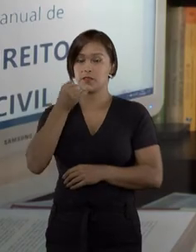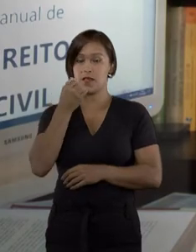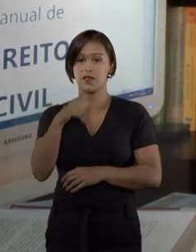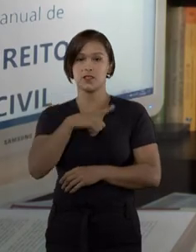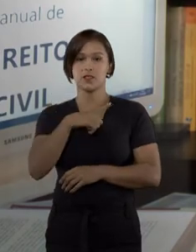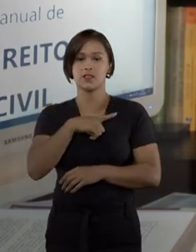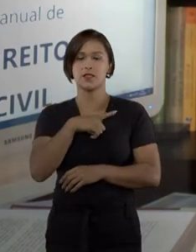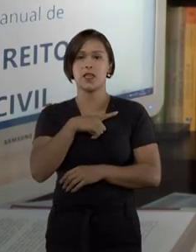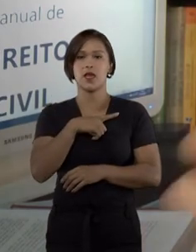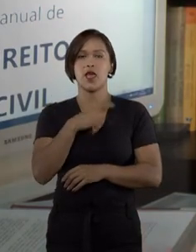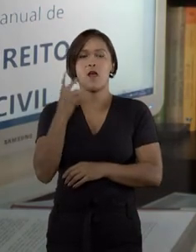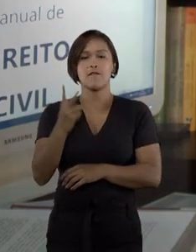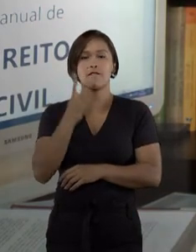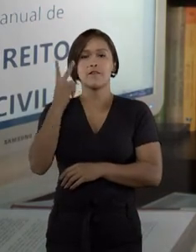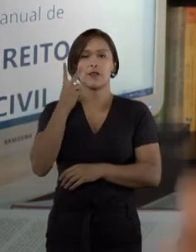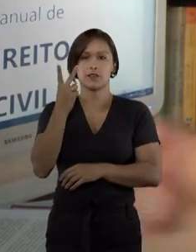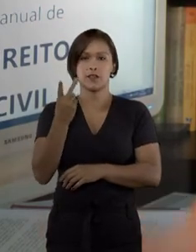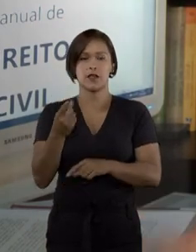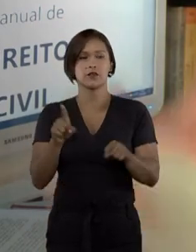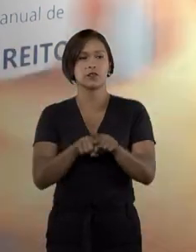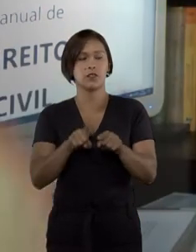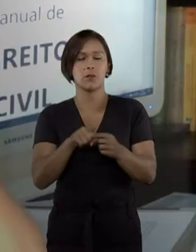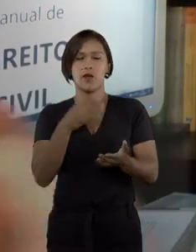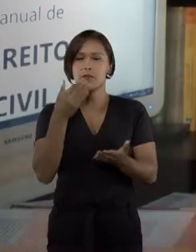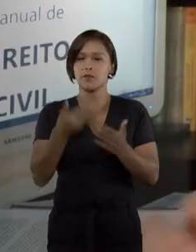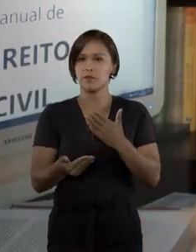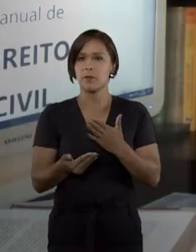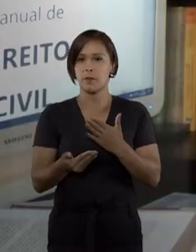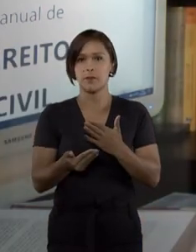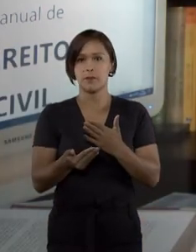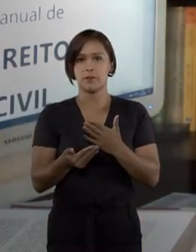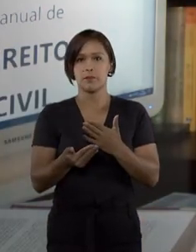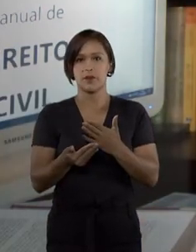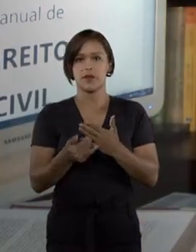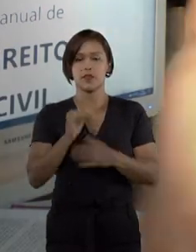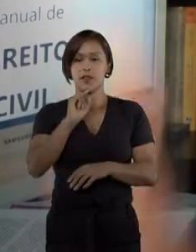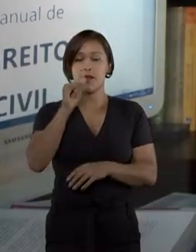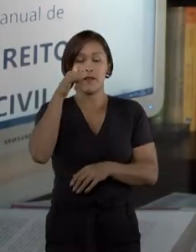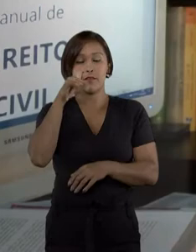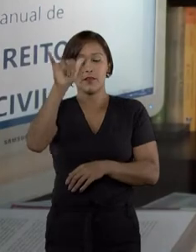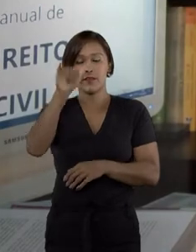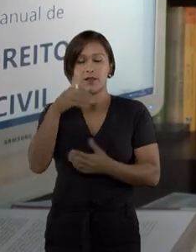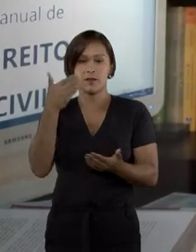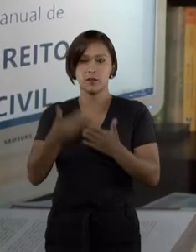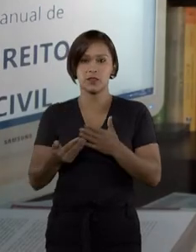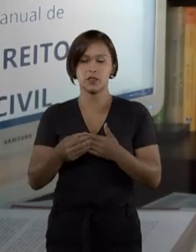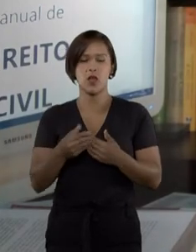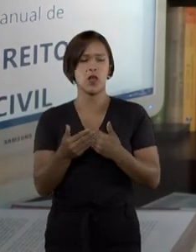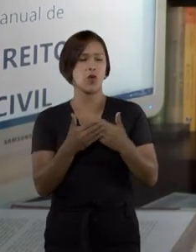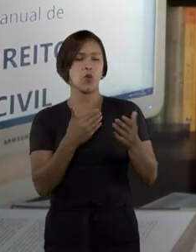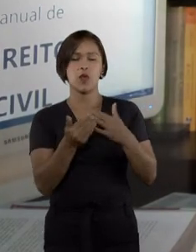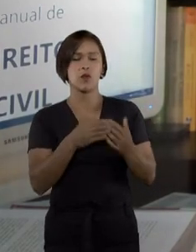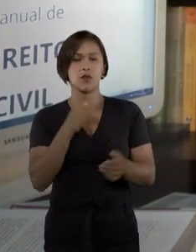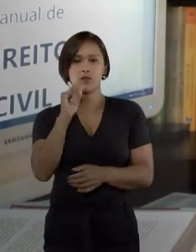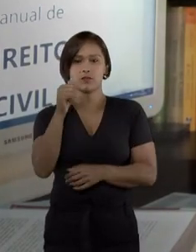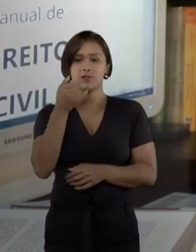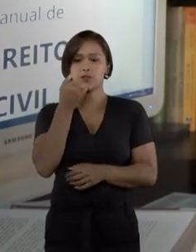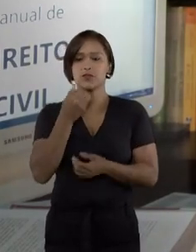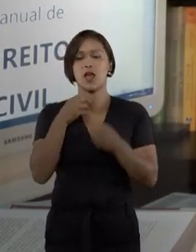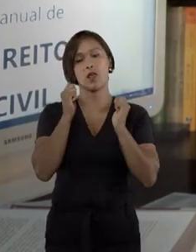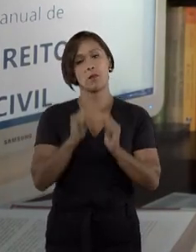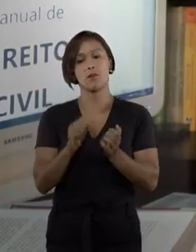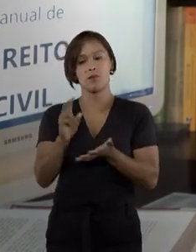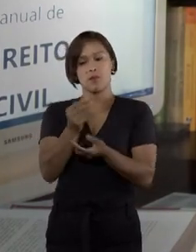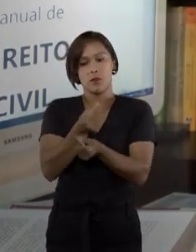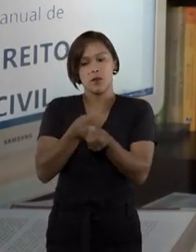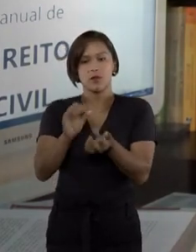ou da perda da chance de evitar um prejuízo. Não é qualquer chance que é indenizável. É necessário que